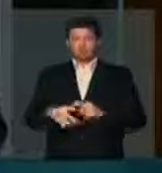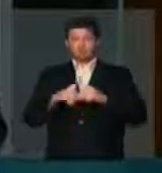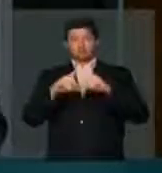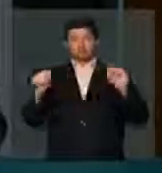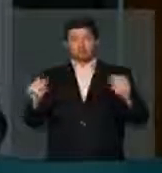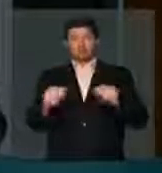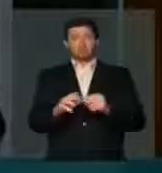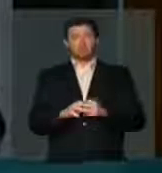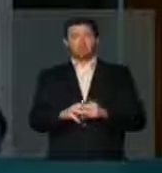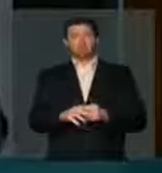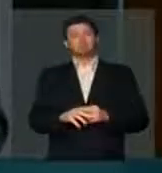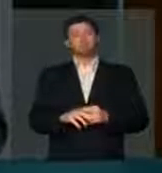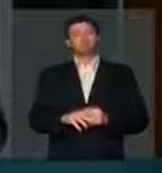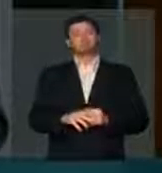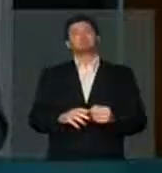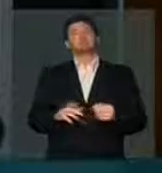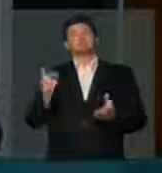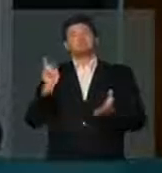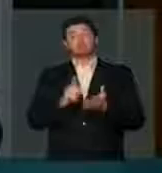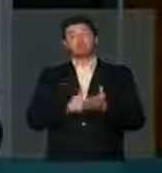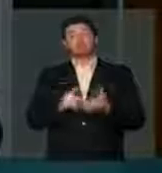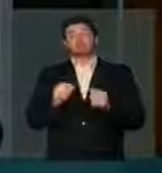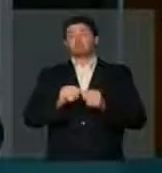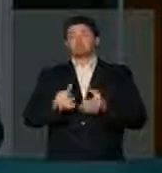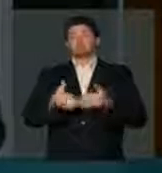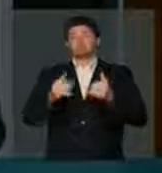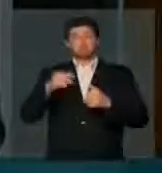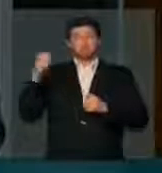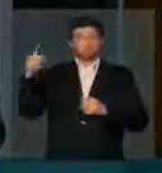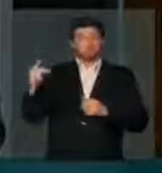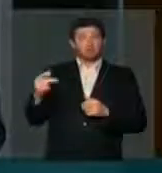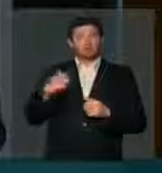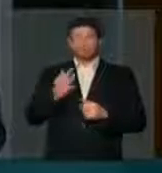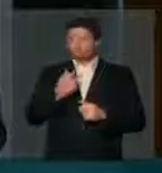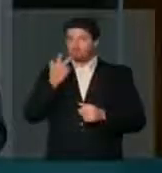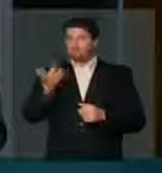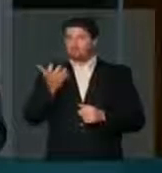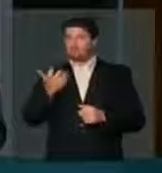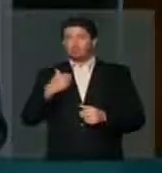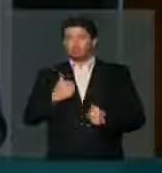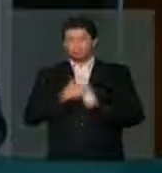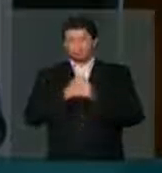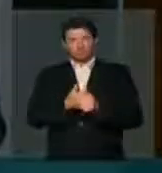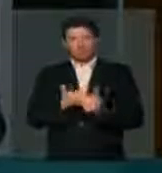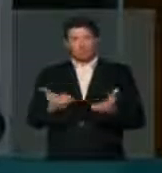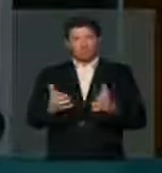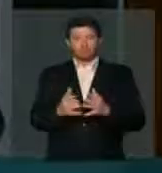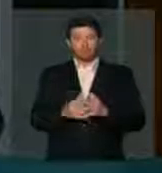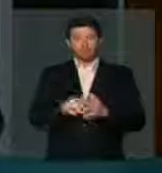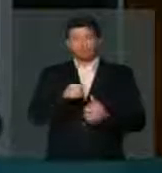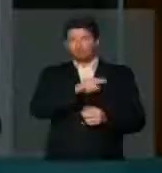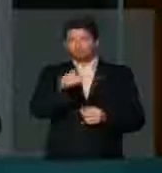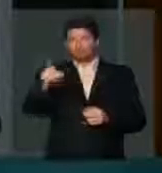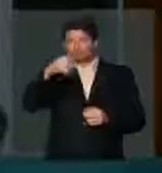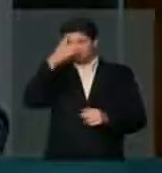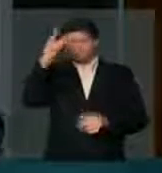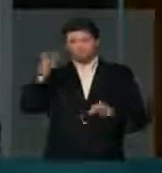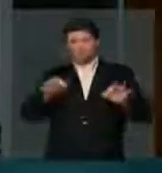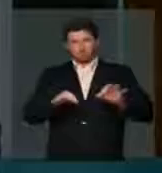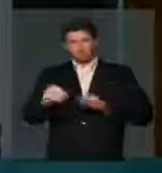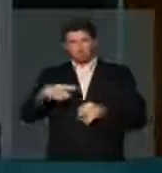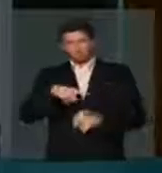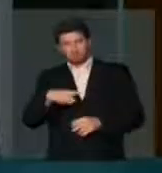Brasília, trazendo realmente as suas reivindicações. Eu quero dizer que estou com vocês. Vocês são pessoas hordeiras,